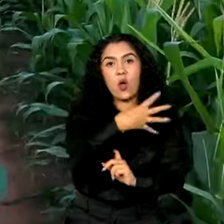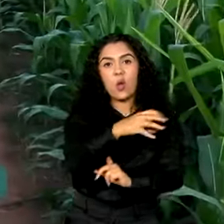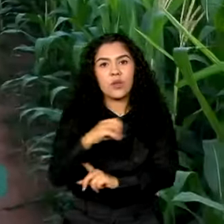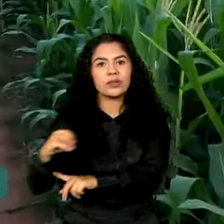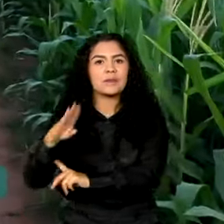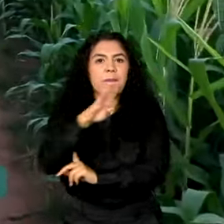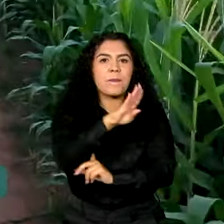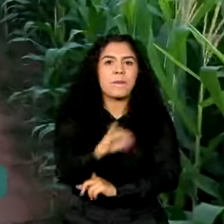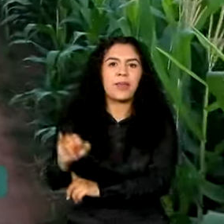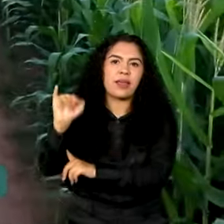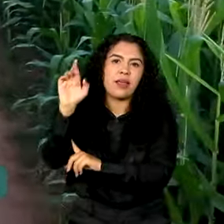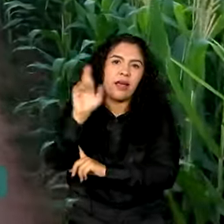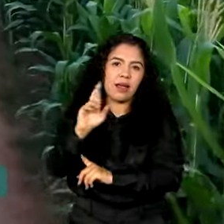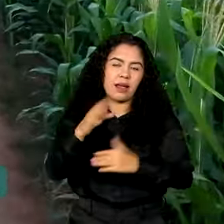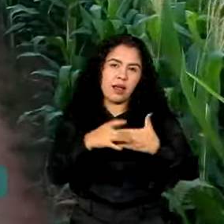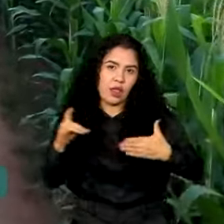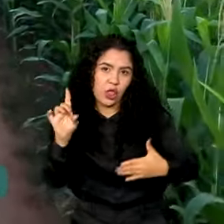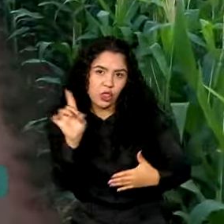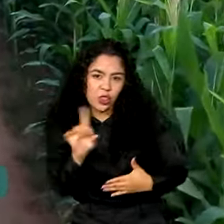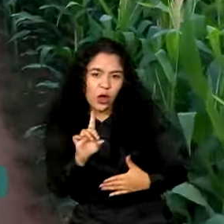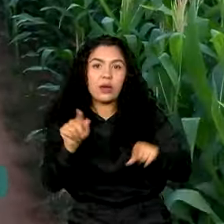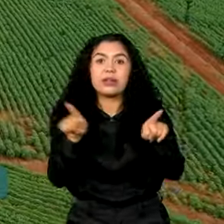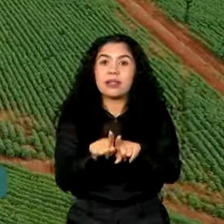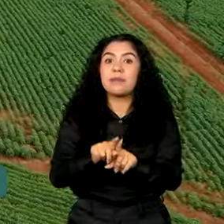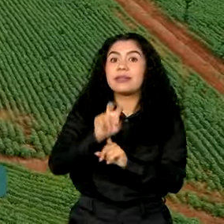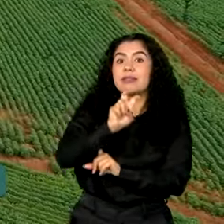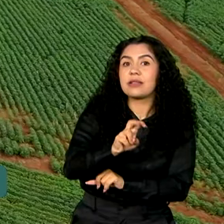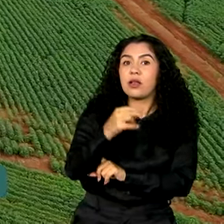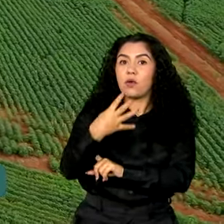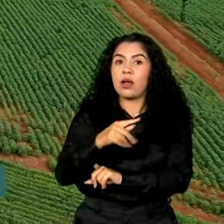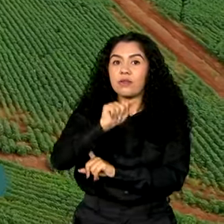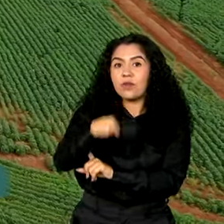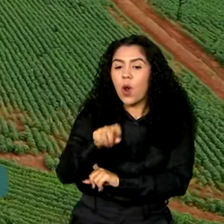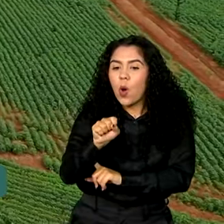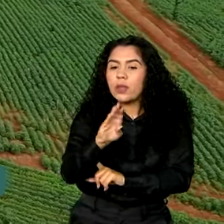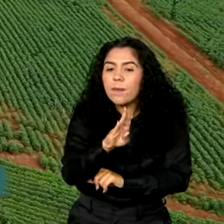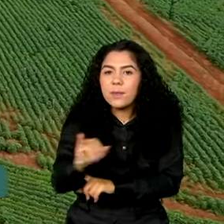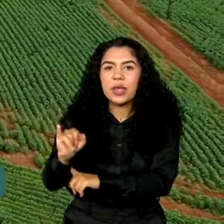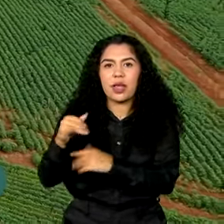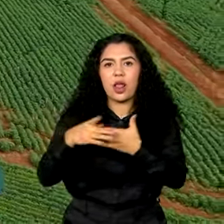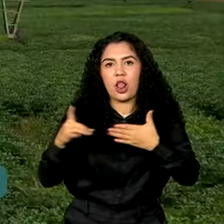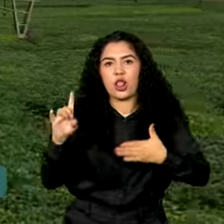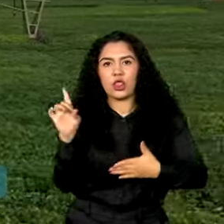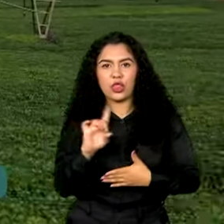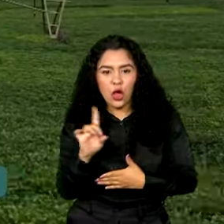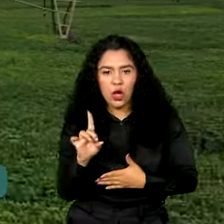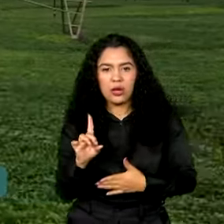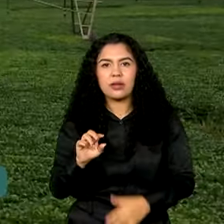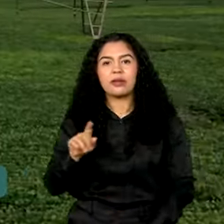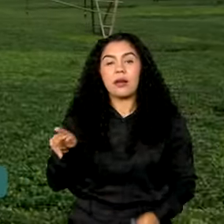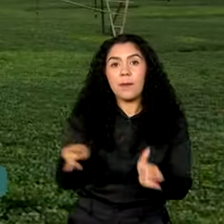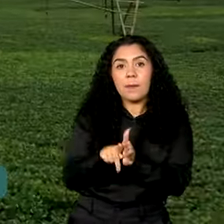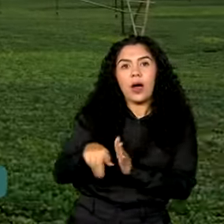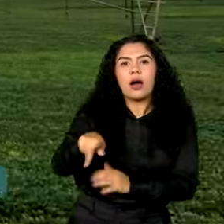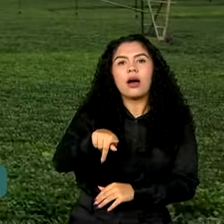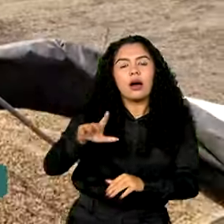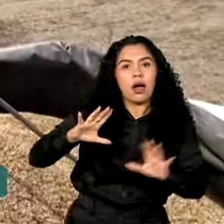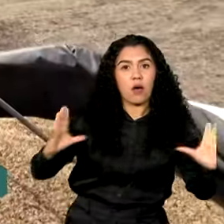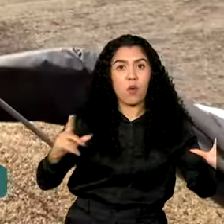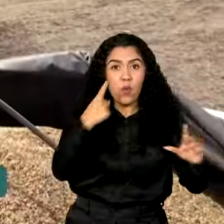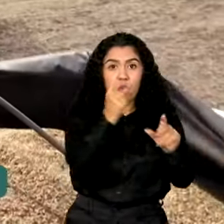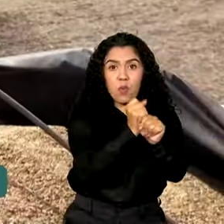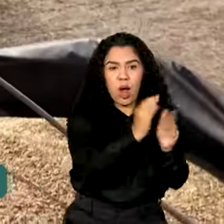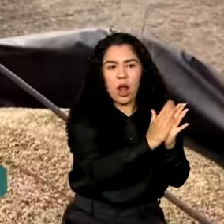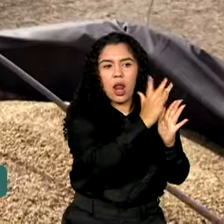e 54,08 bilhões de dólares de superávit. No acumulado do ano,